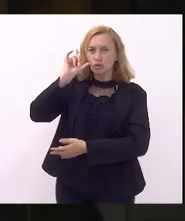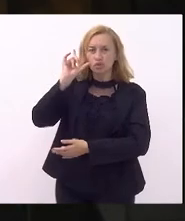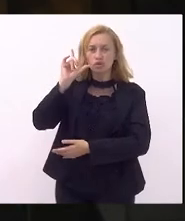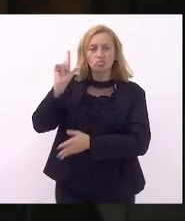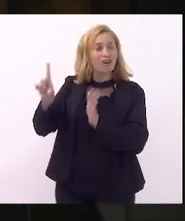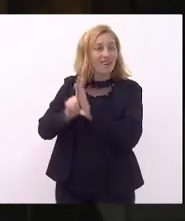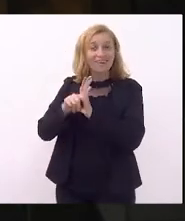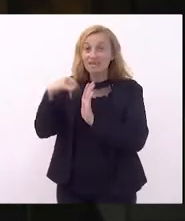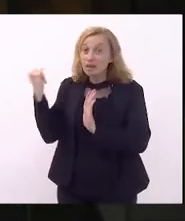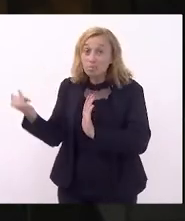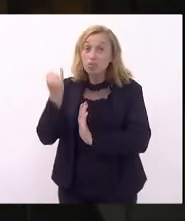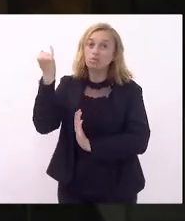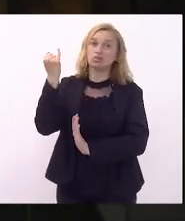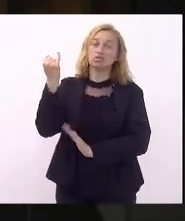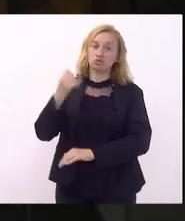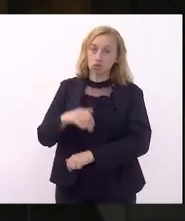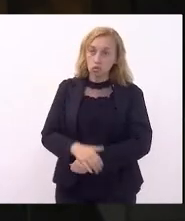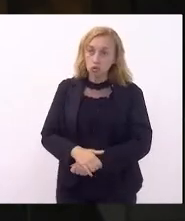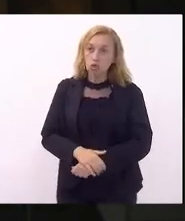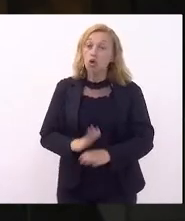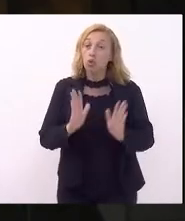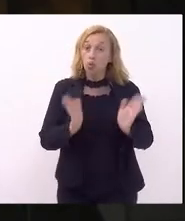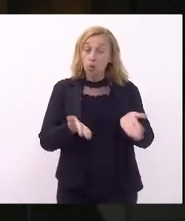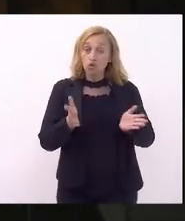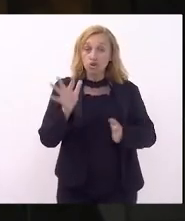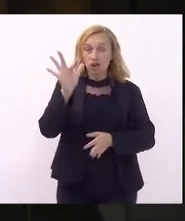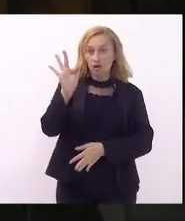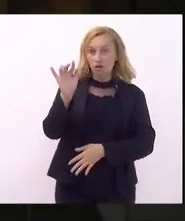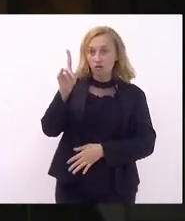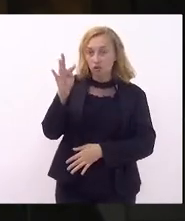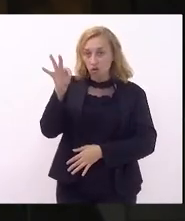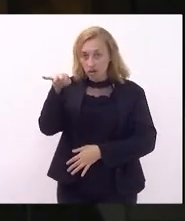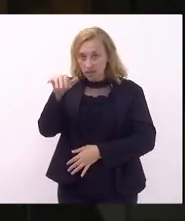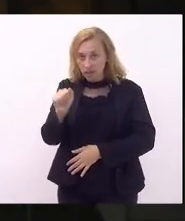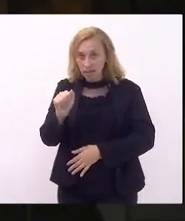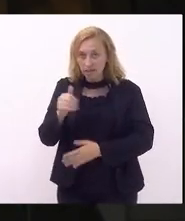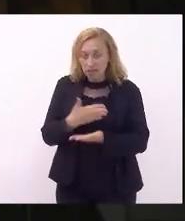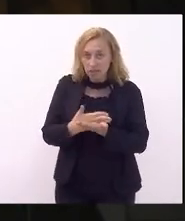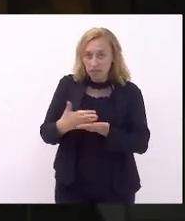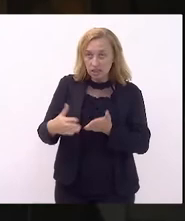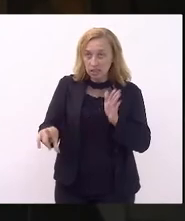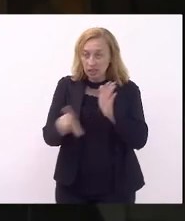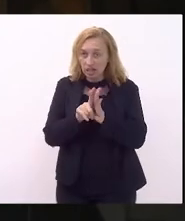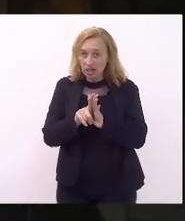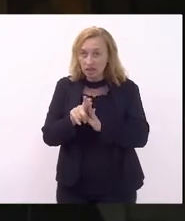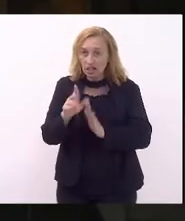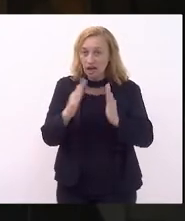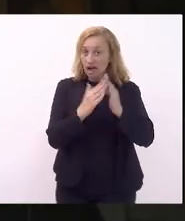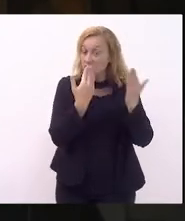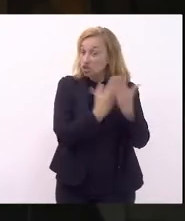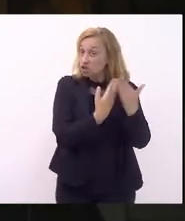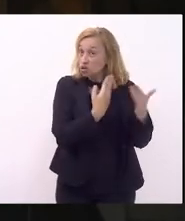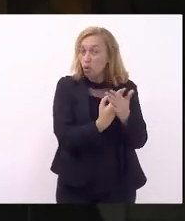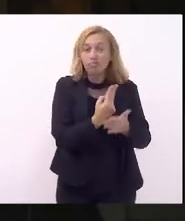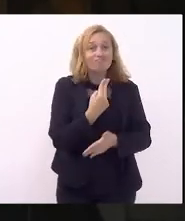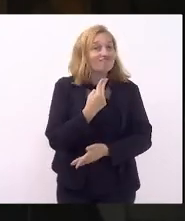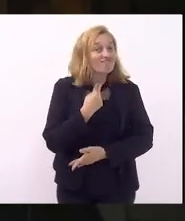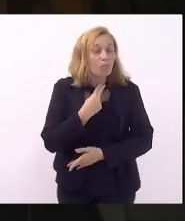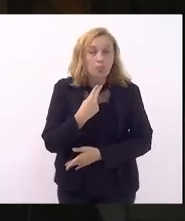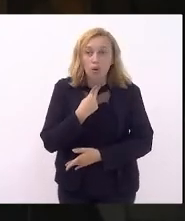importante. Hoje, na Flórida, a partir dessa lei, as escolas não poderão